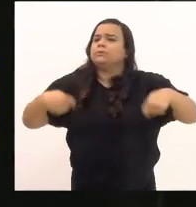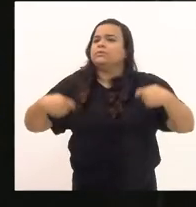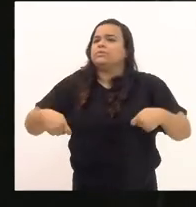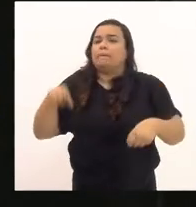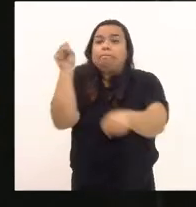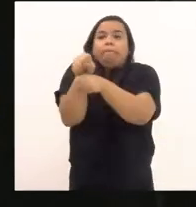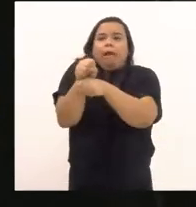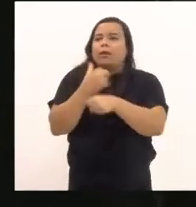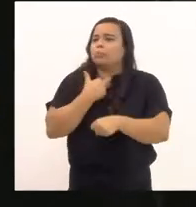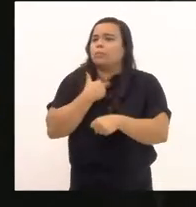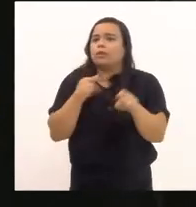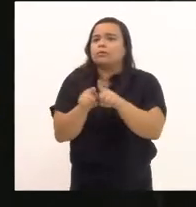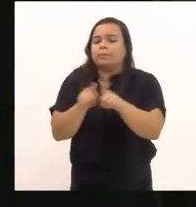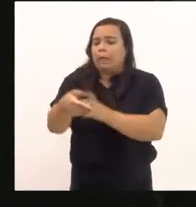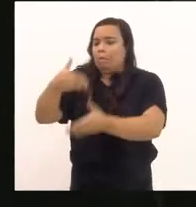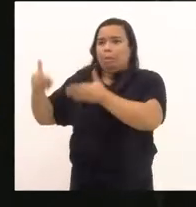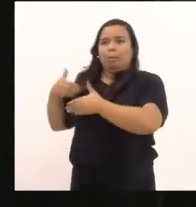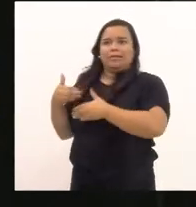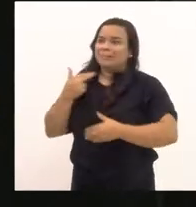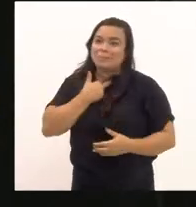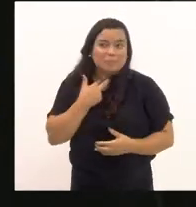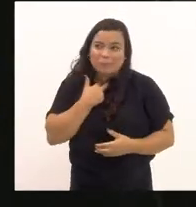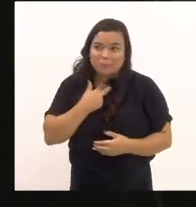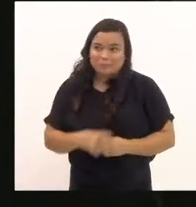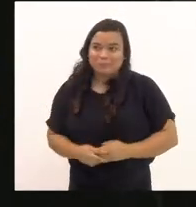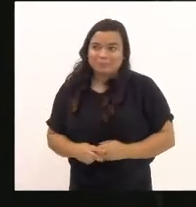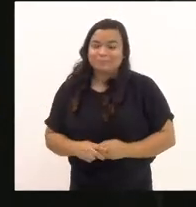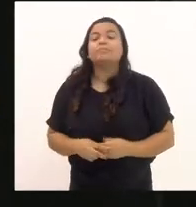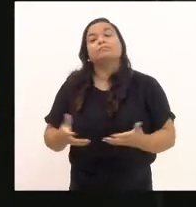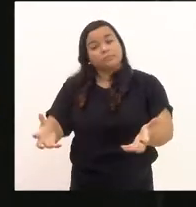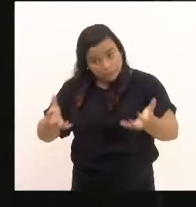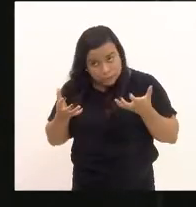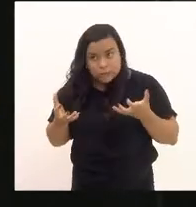parar e nem retroceder. então, então, aqui eu quero